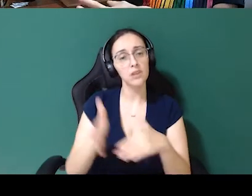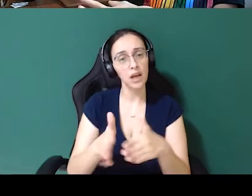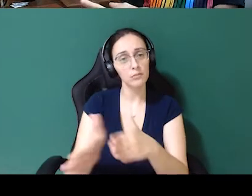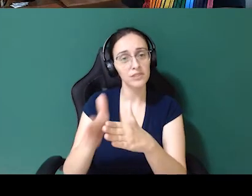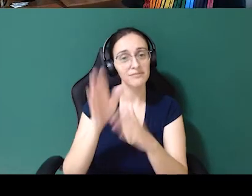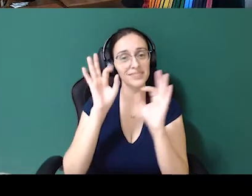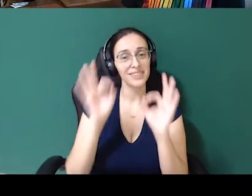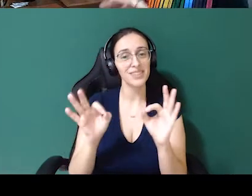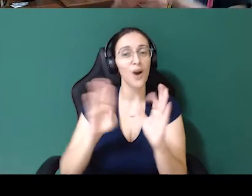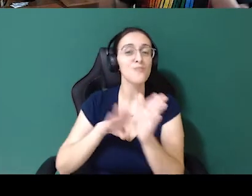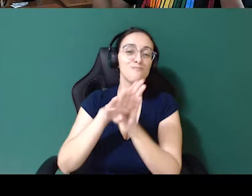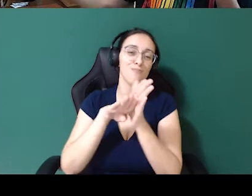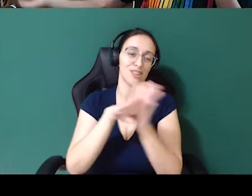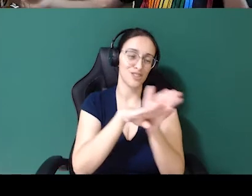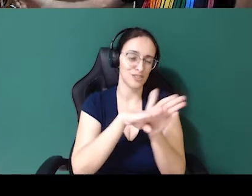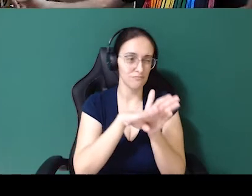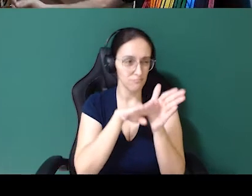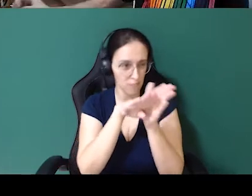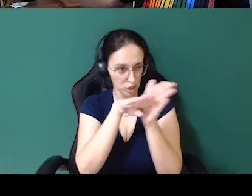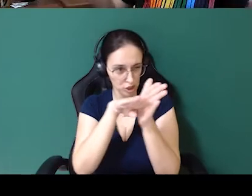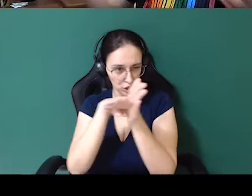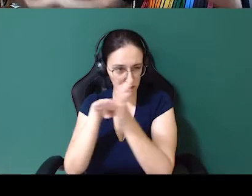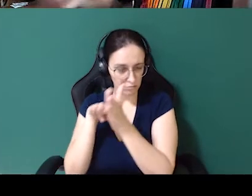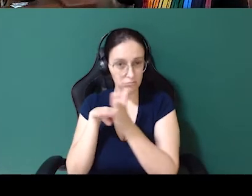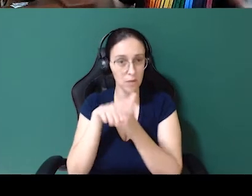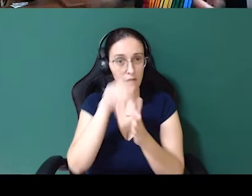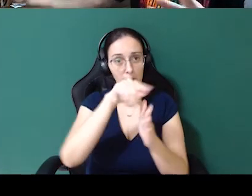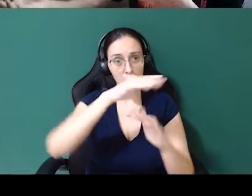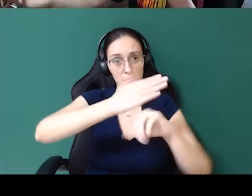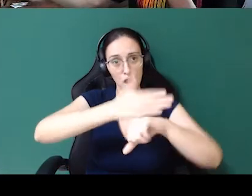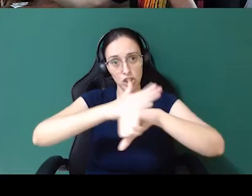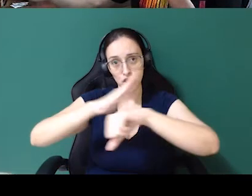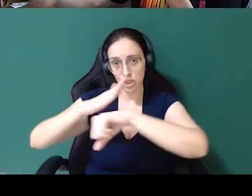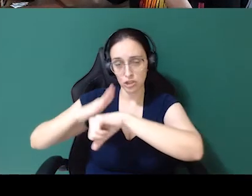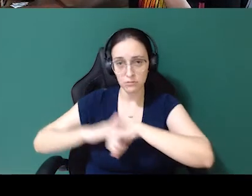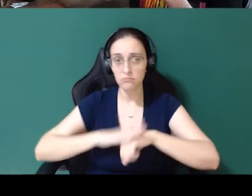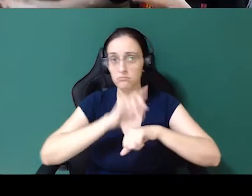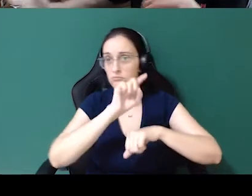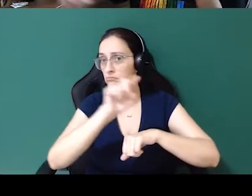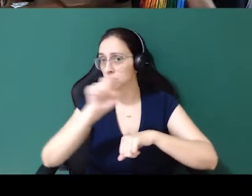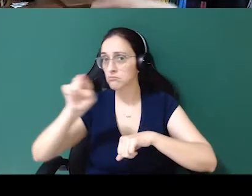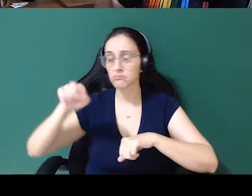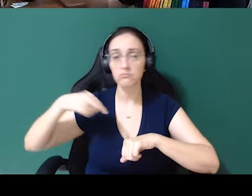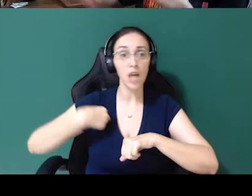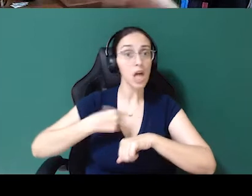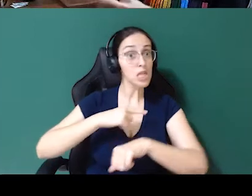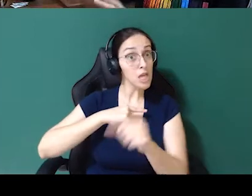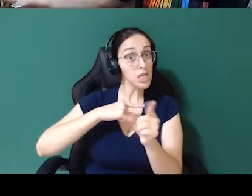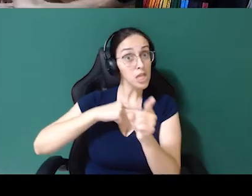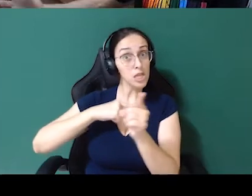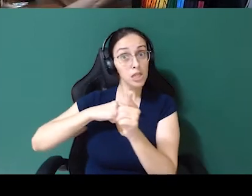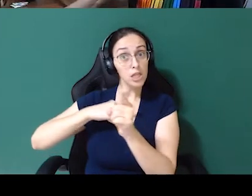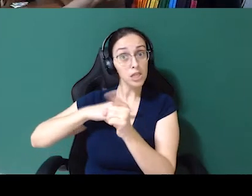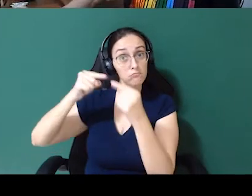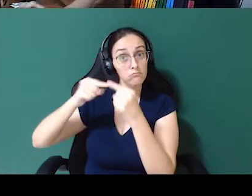famigerado benchmark. Você vê quais são as práticas que as outras empresas já estão praticando, que as outras empresas já estão